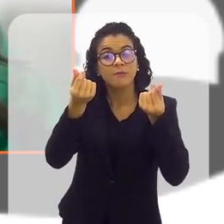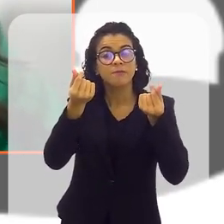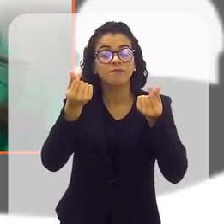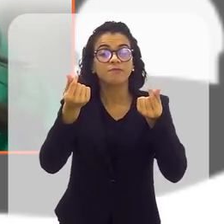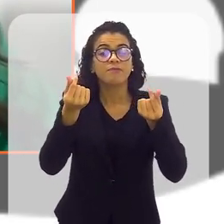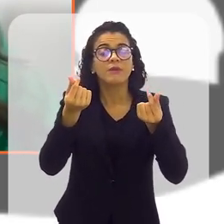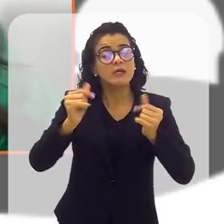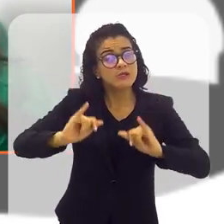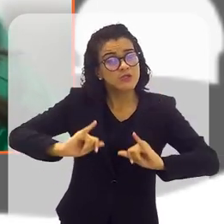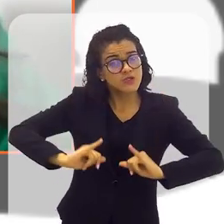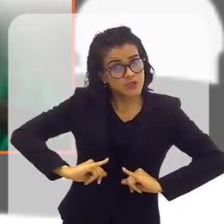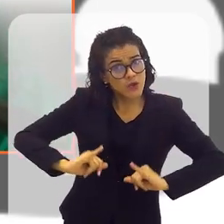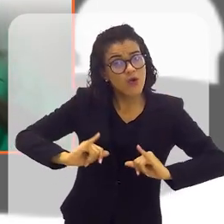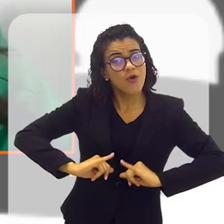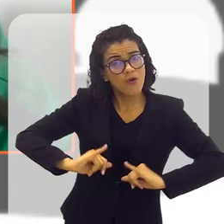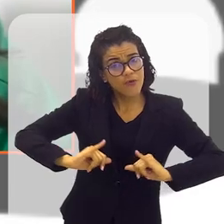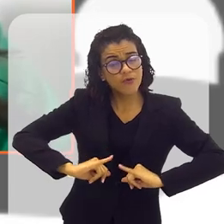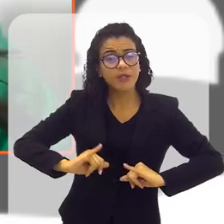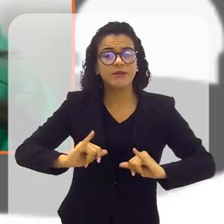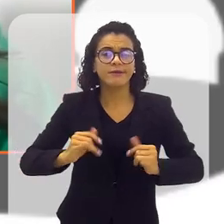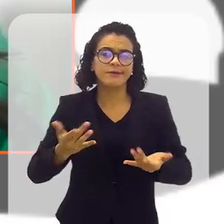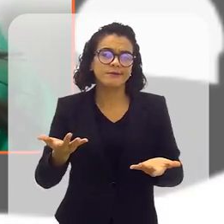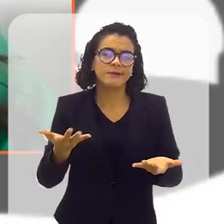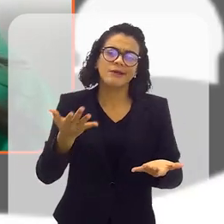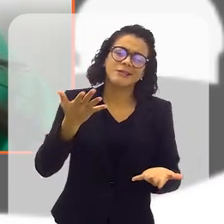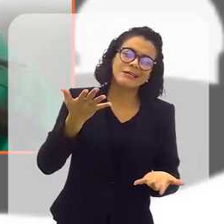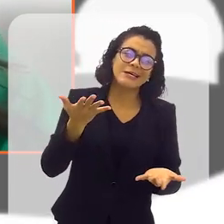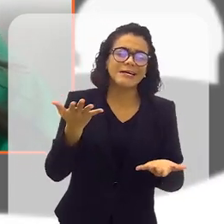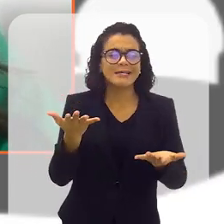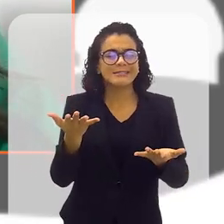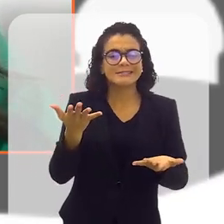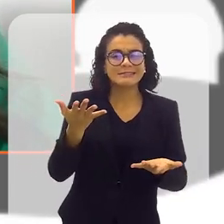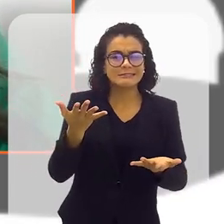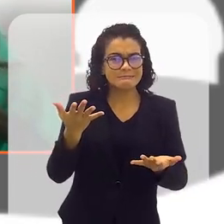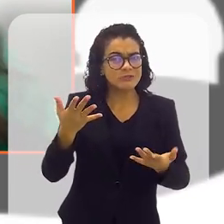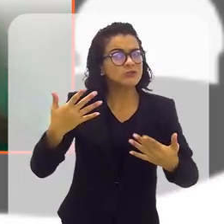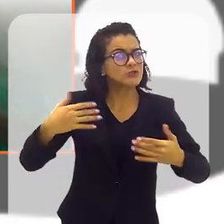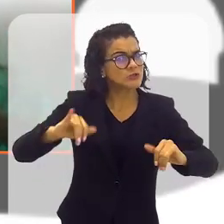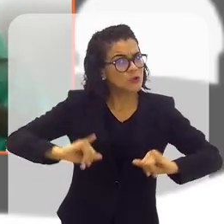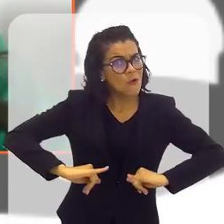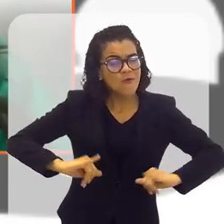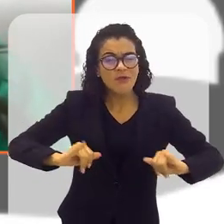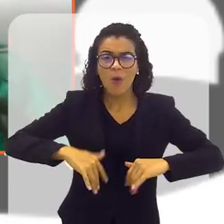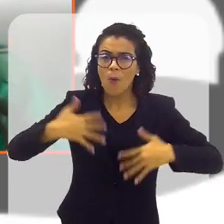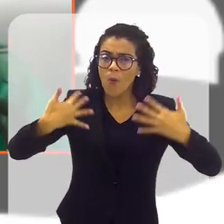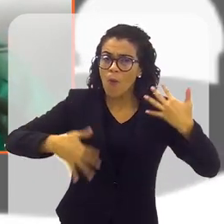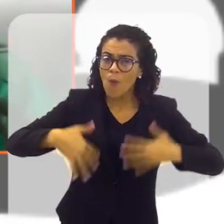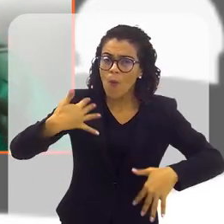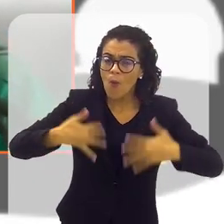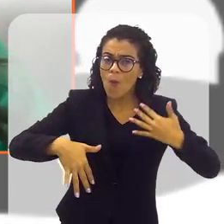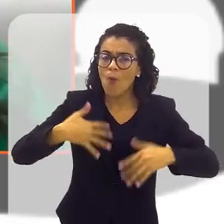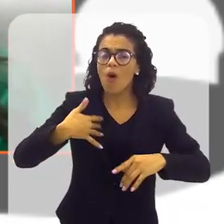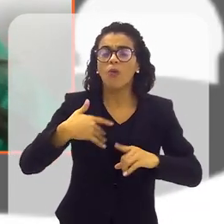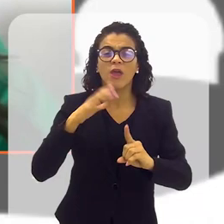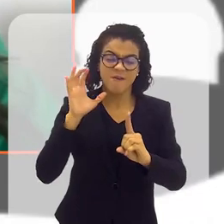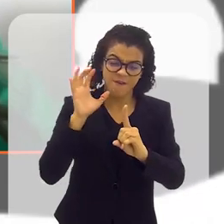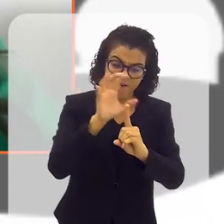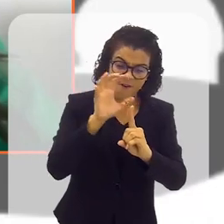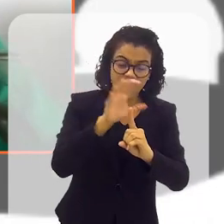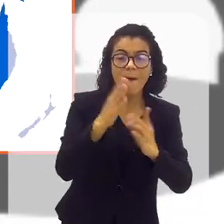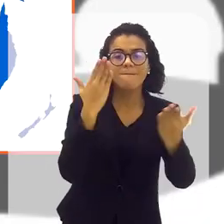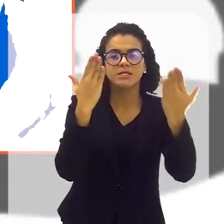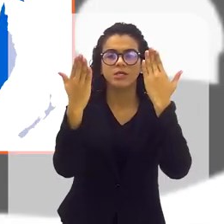sofriam de maneira intensa violência